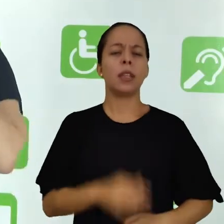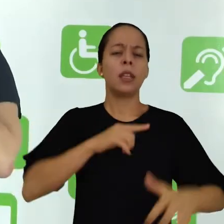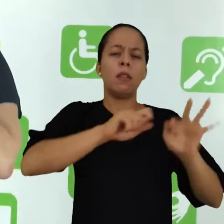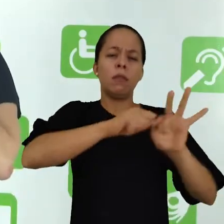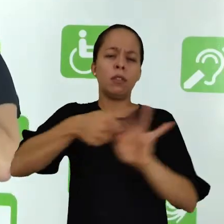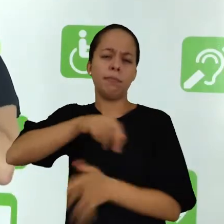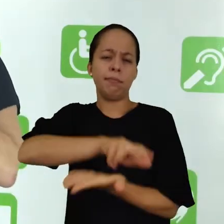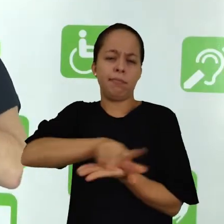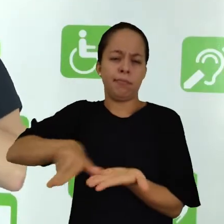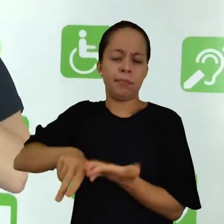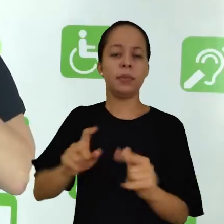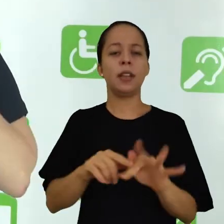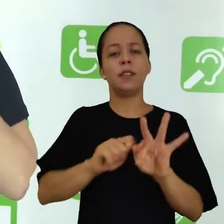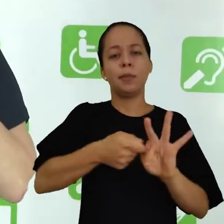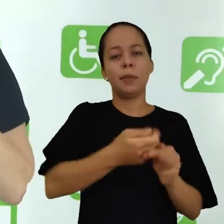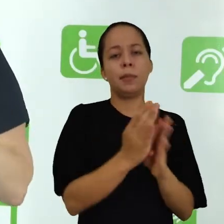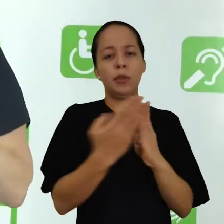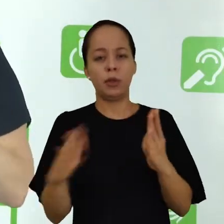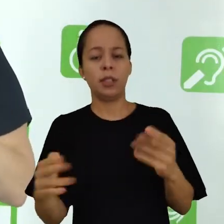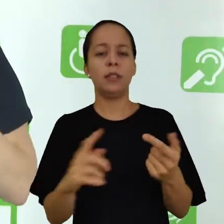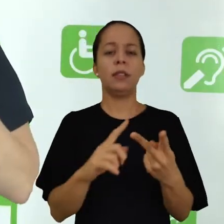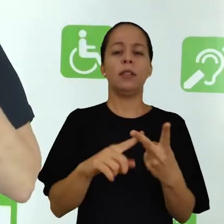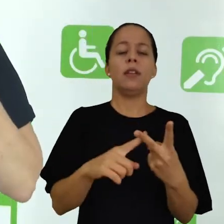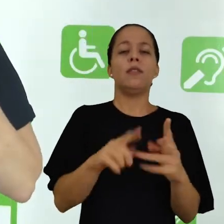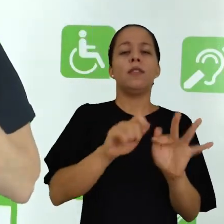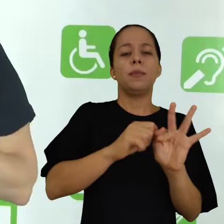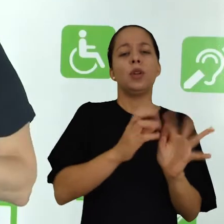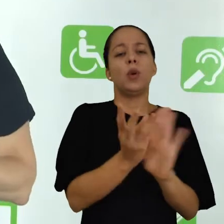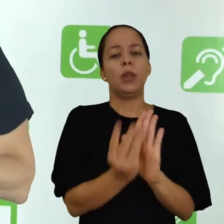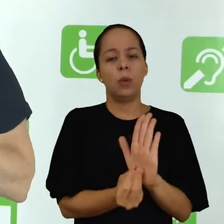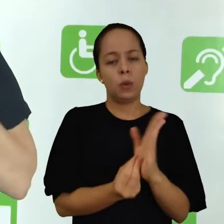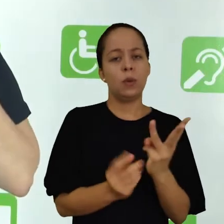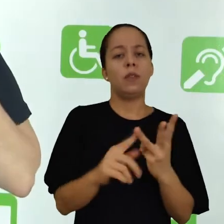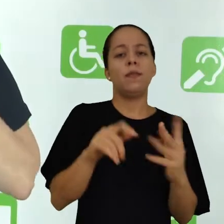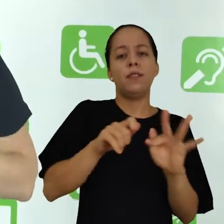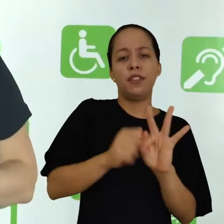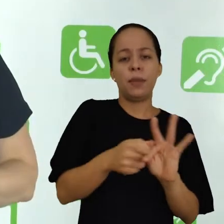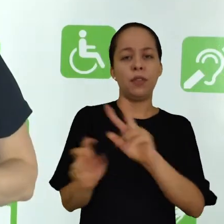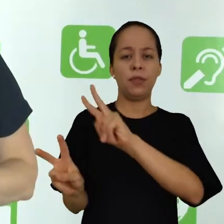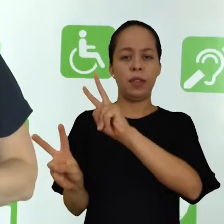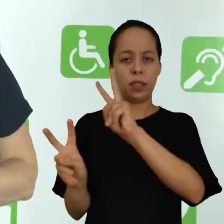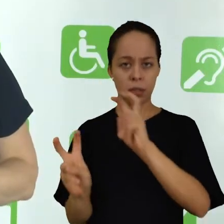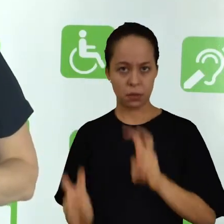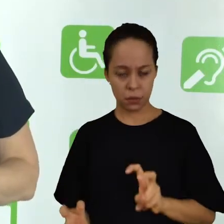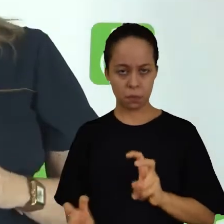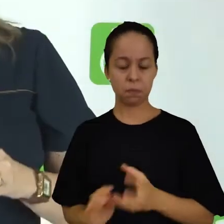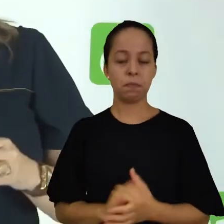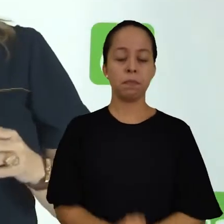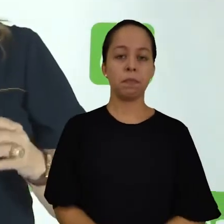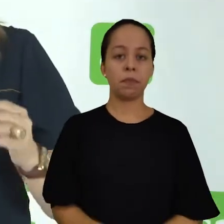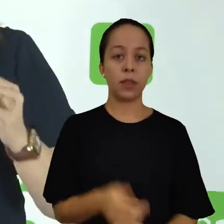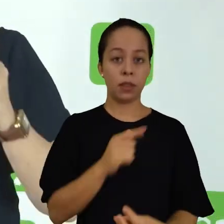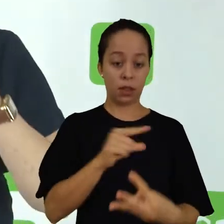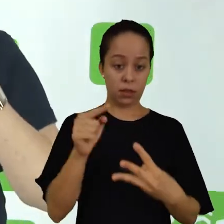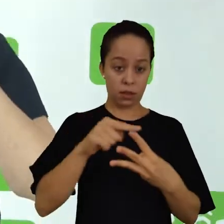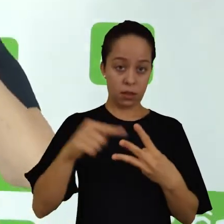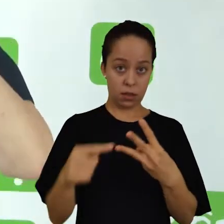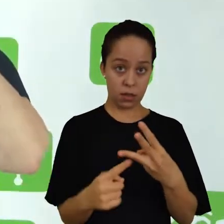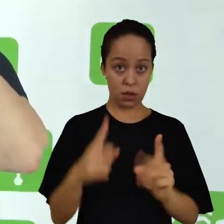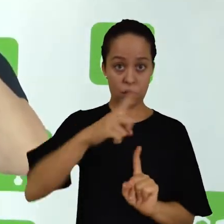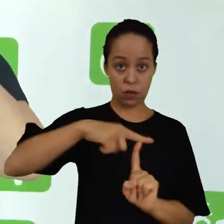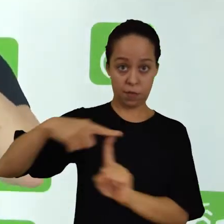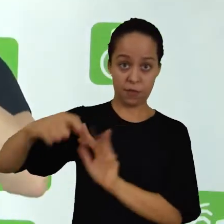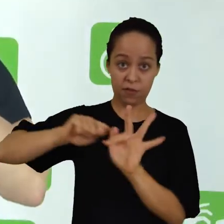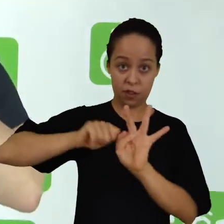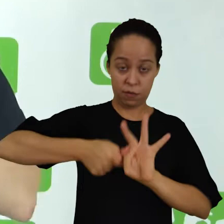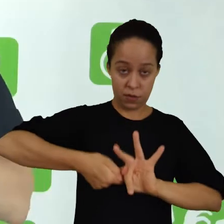tipos de fichamento. Fichamento bibliográfico, fichamento de conteúdo e fichamento de citações. Em relação a esses